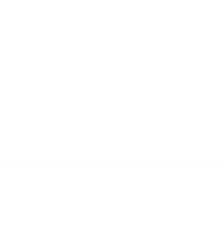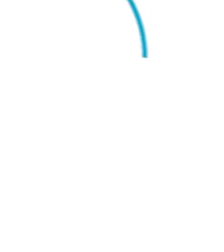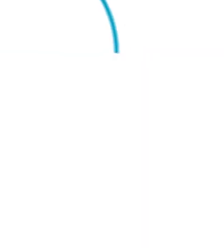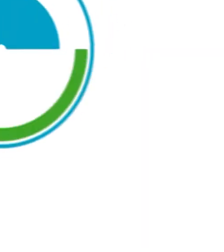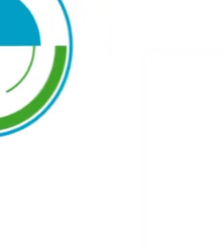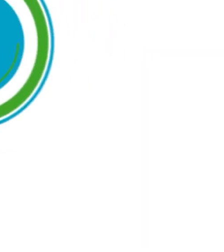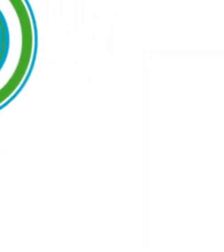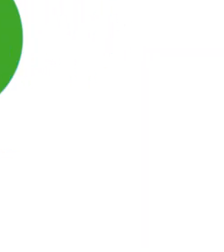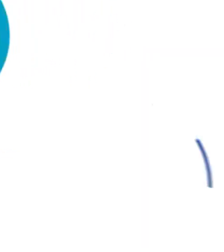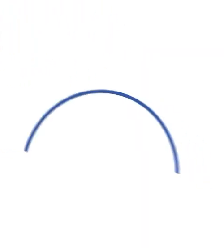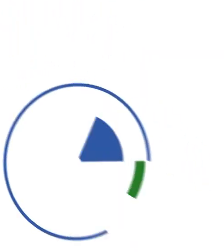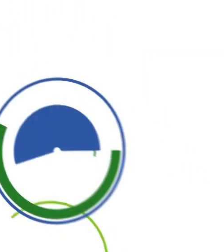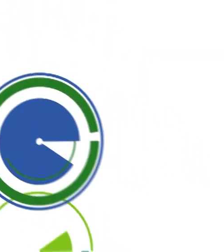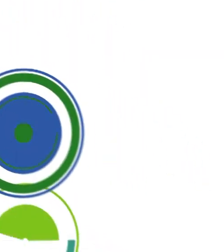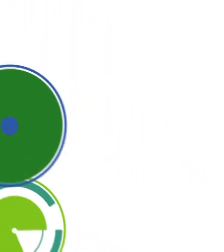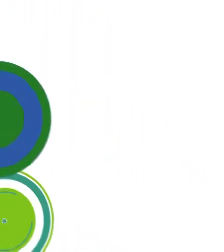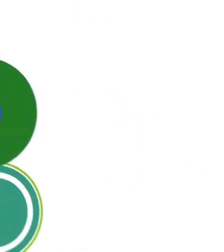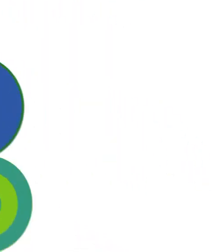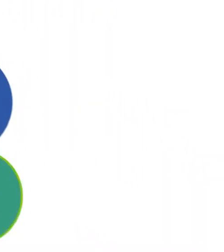T Charisse.